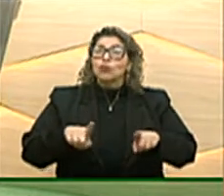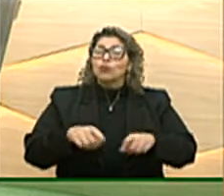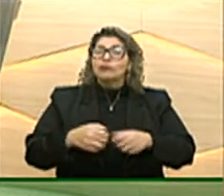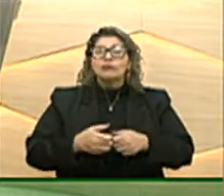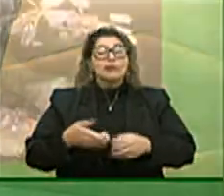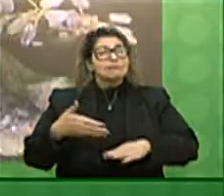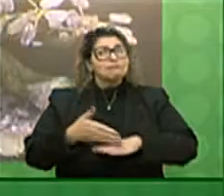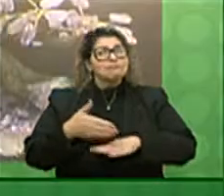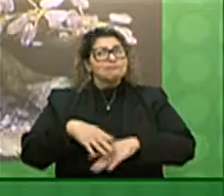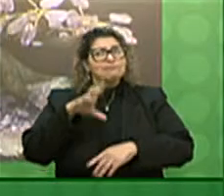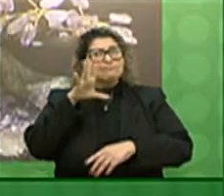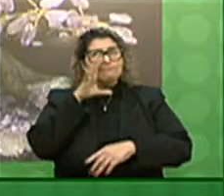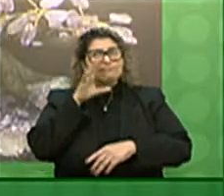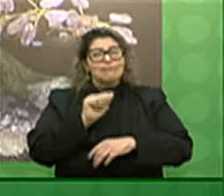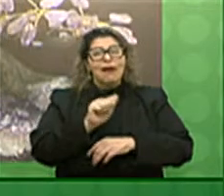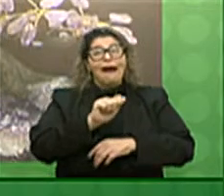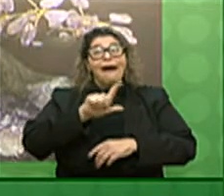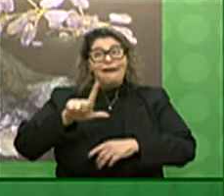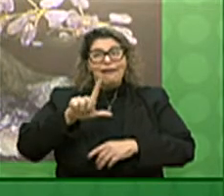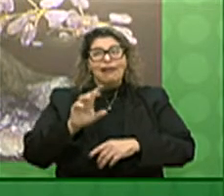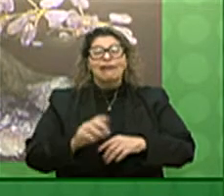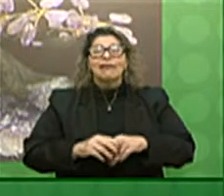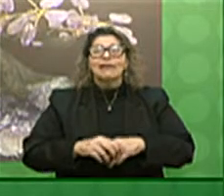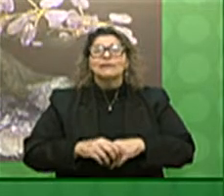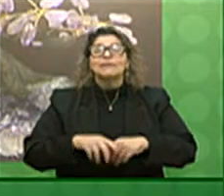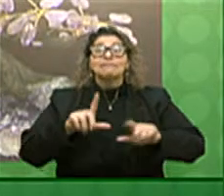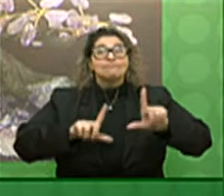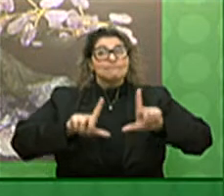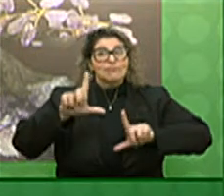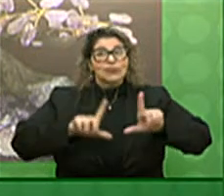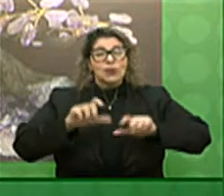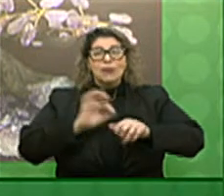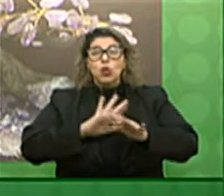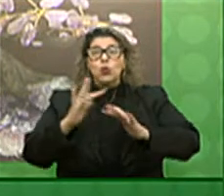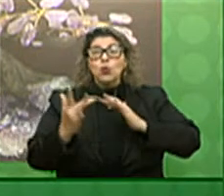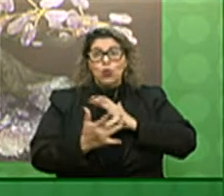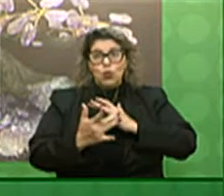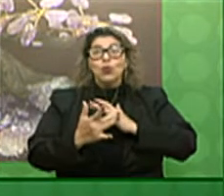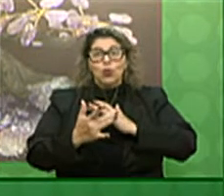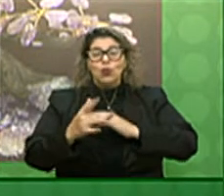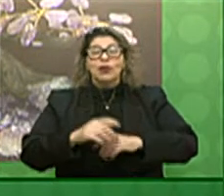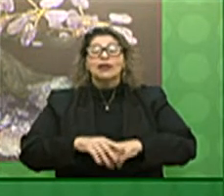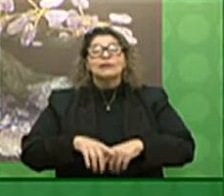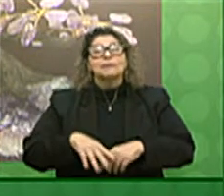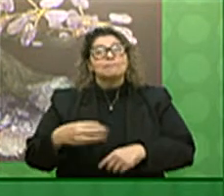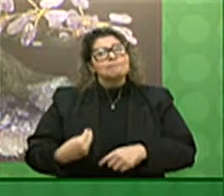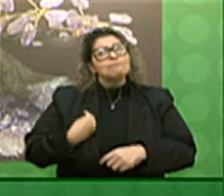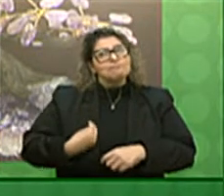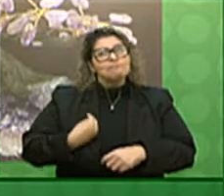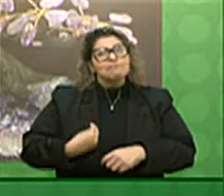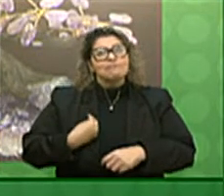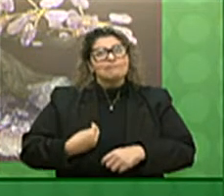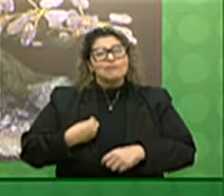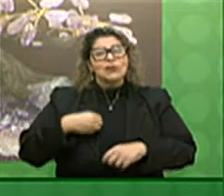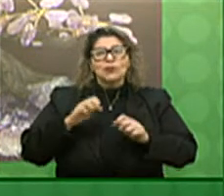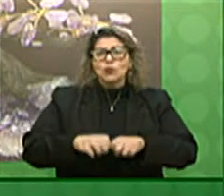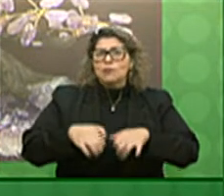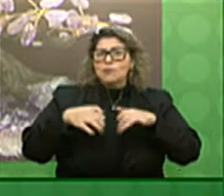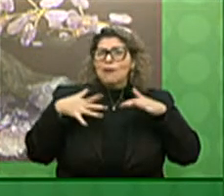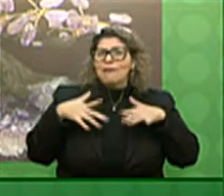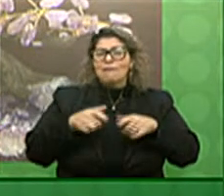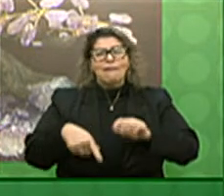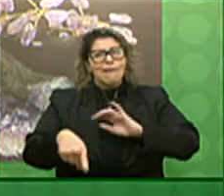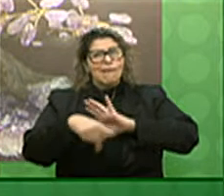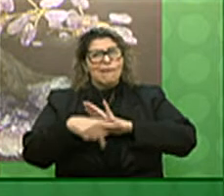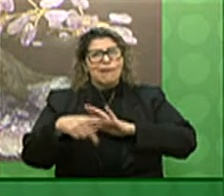acompanham pela TV Assembleia, pelos canais das redes sociais aqui do Parlamento Gaúcho.